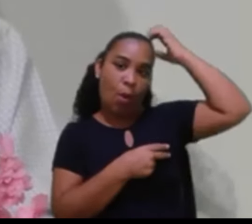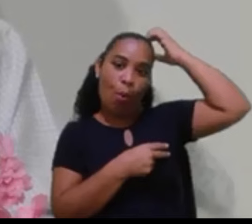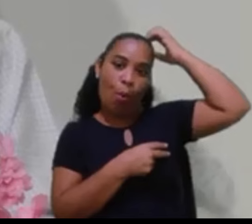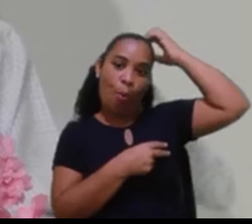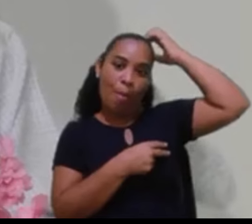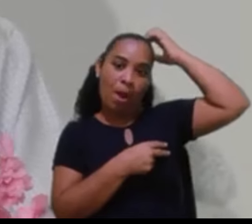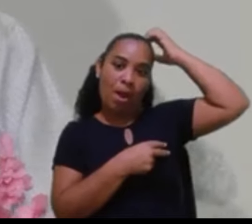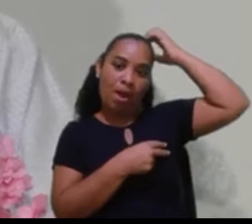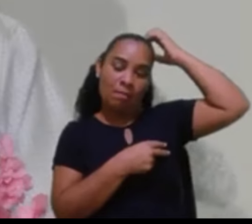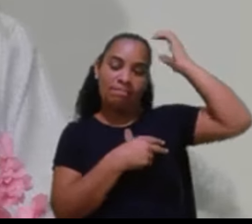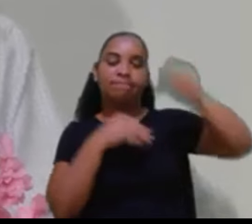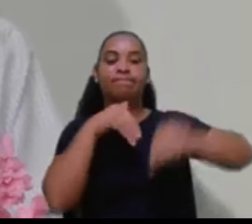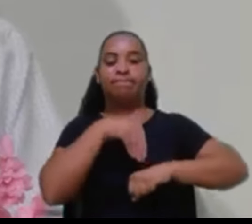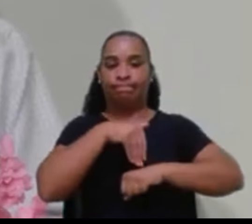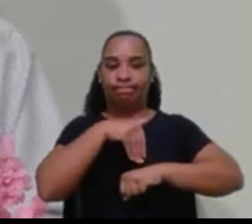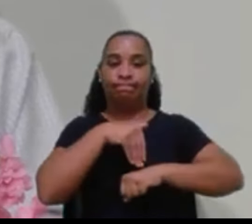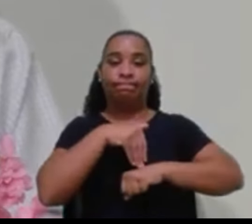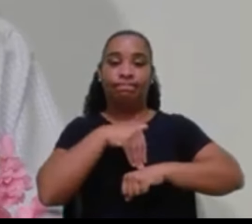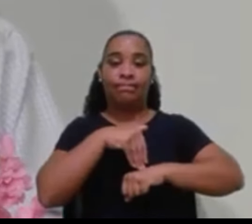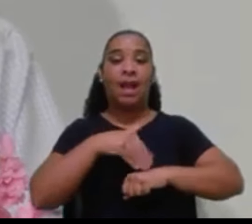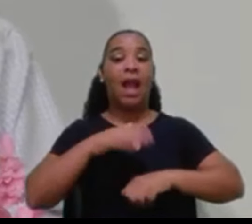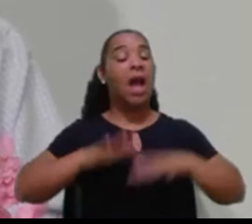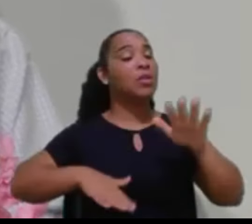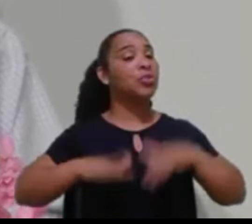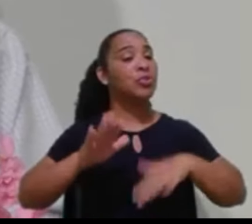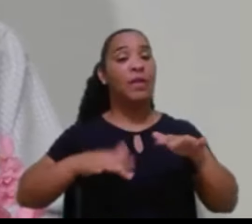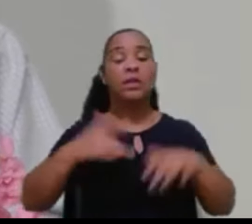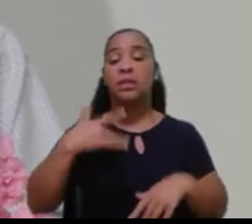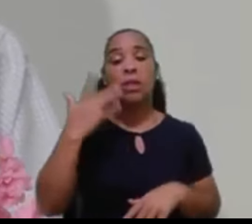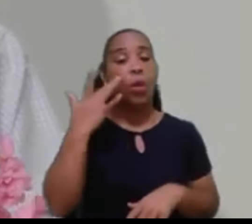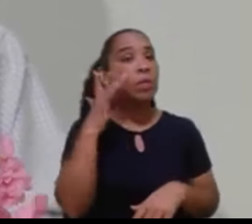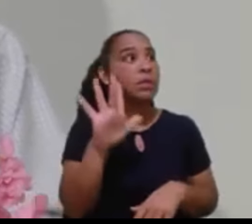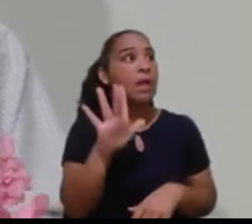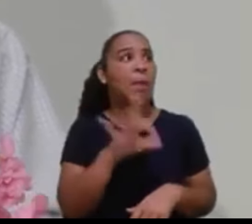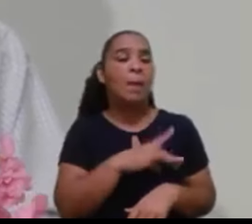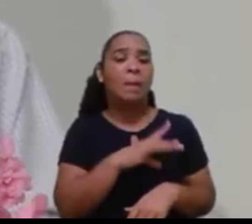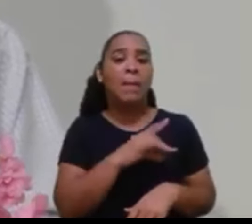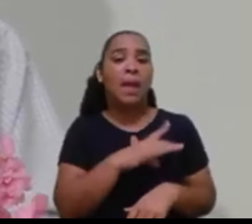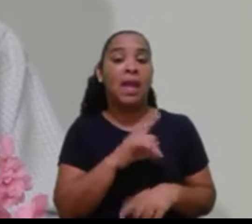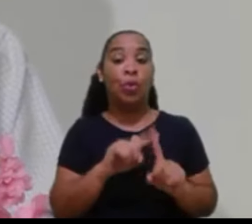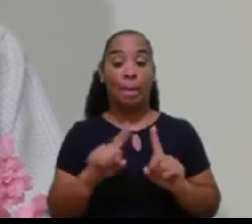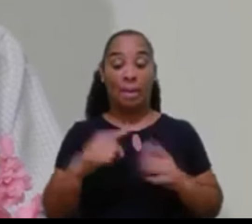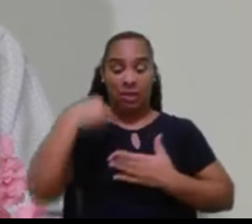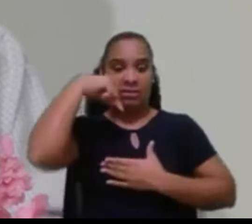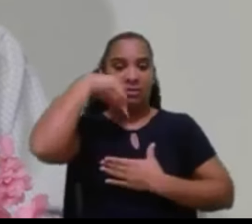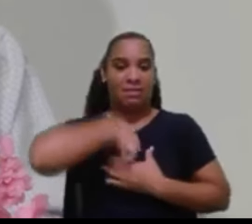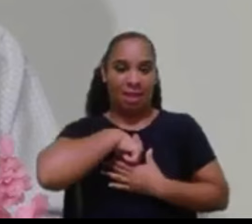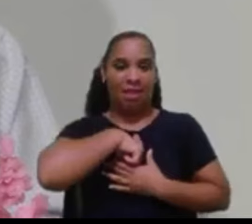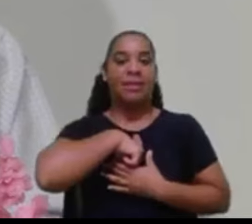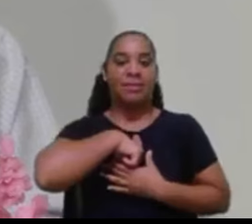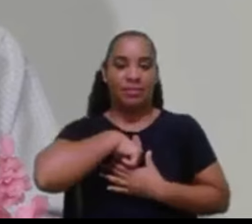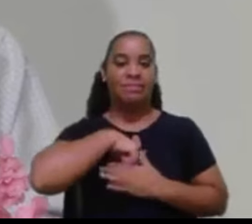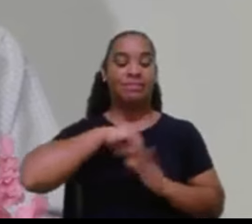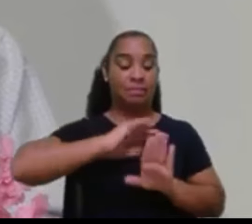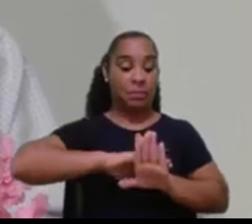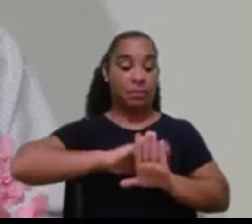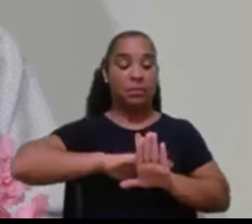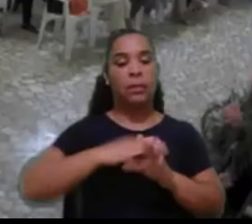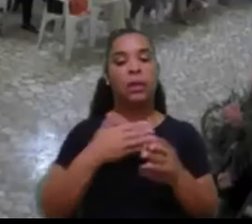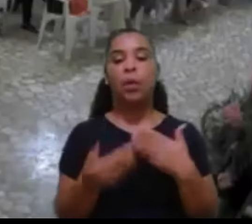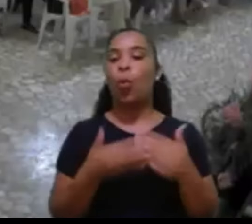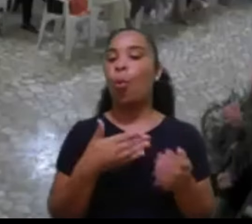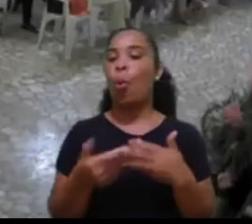Às vezes, não sabe o motivo, mas ele está embutido. Algo que nós praticamos